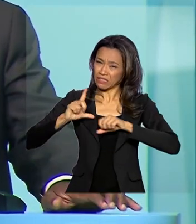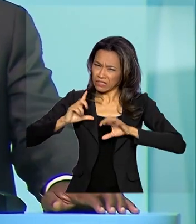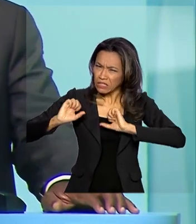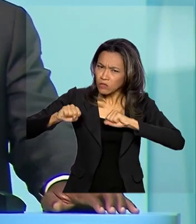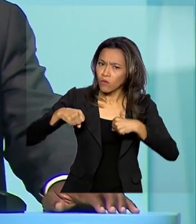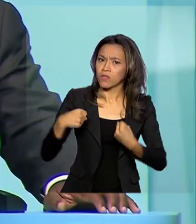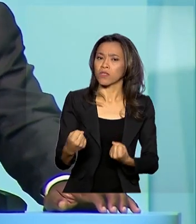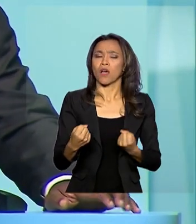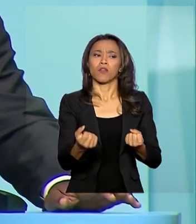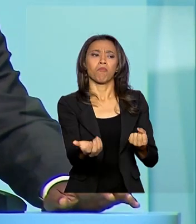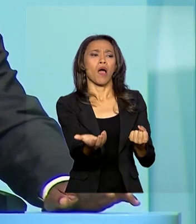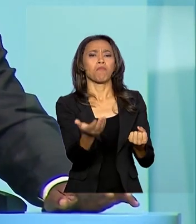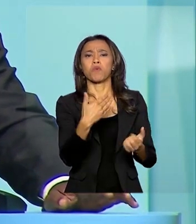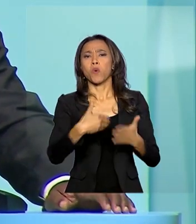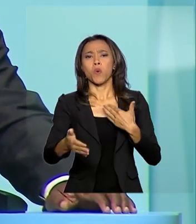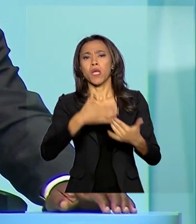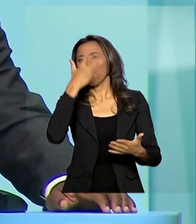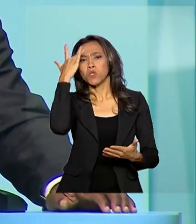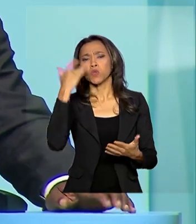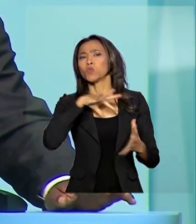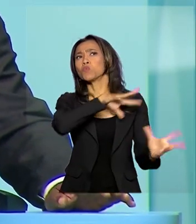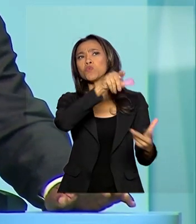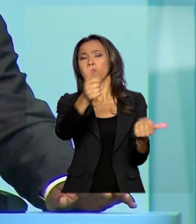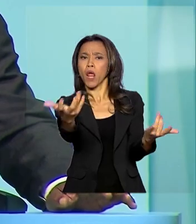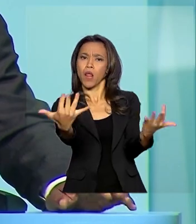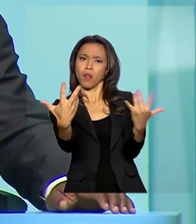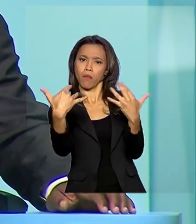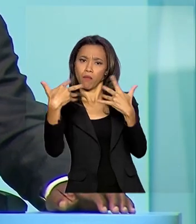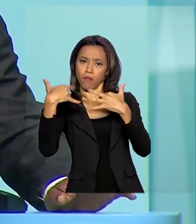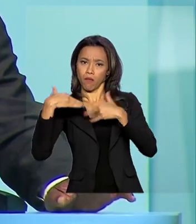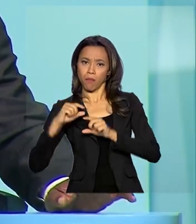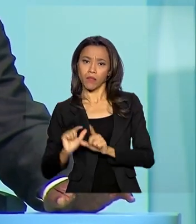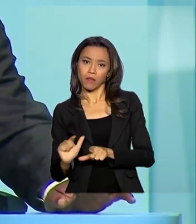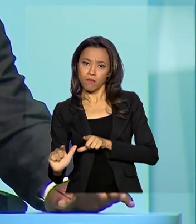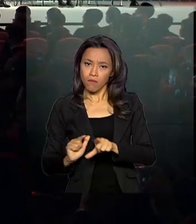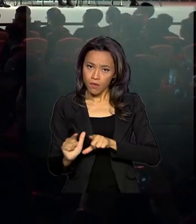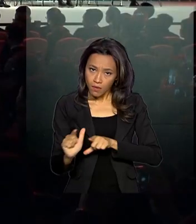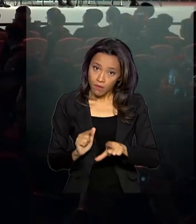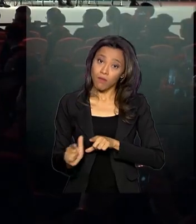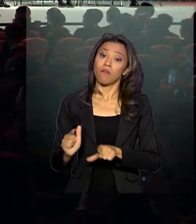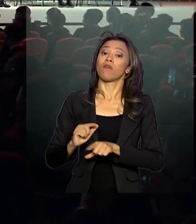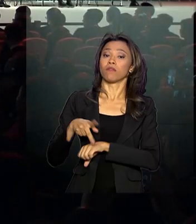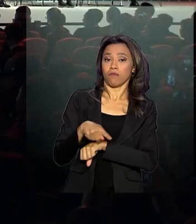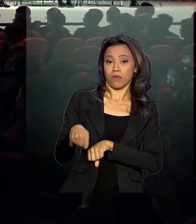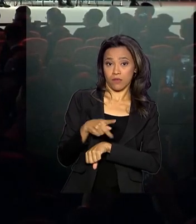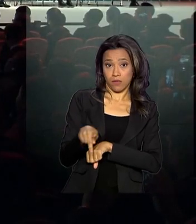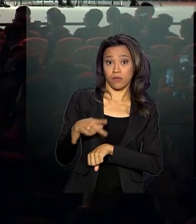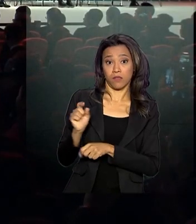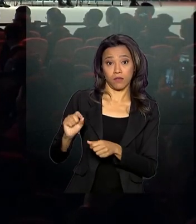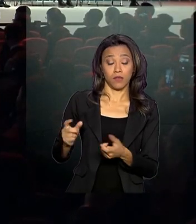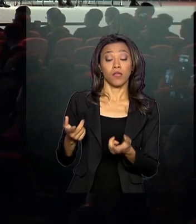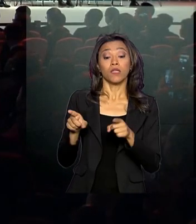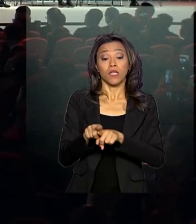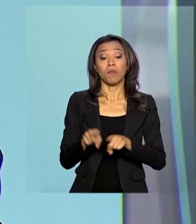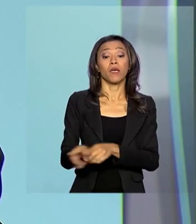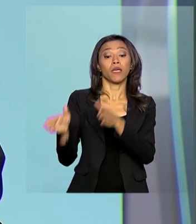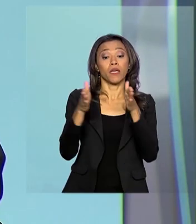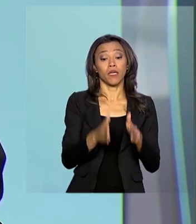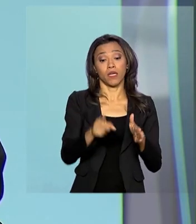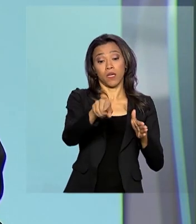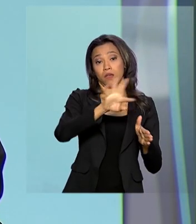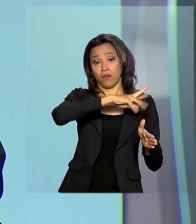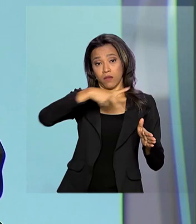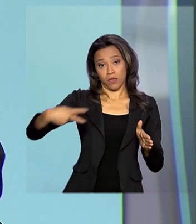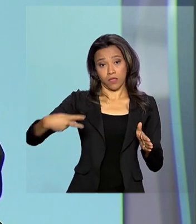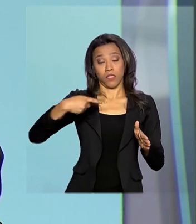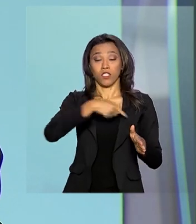acolher pessoas de várias partes do mundo para trabalhar e fazer negócios. O presidente da China, Xi Jinping, disse